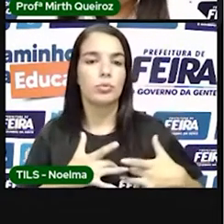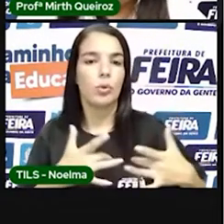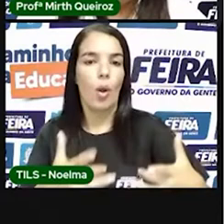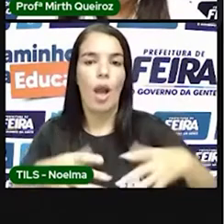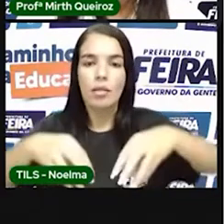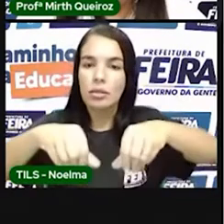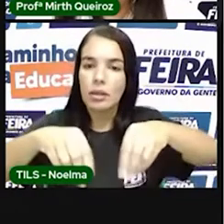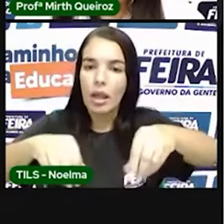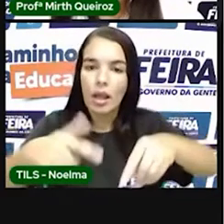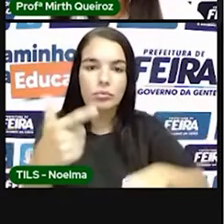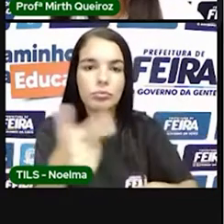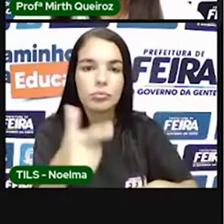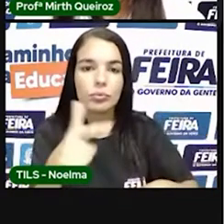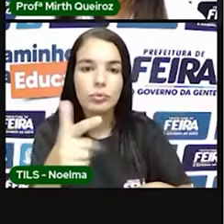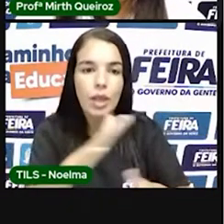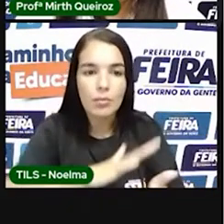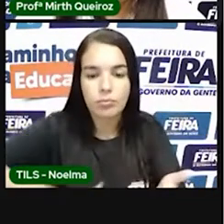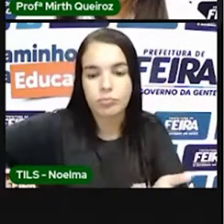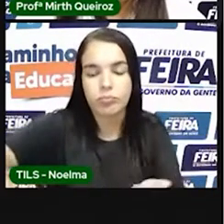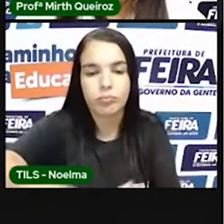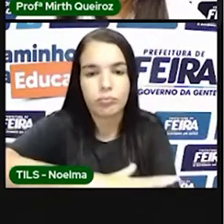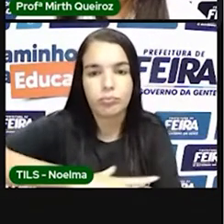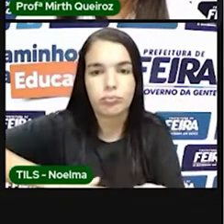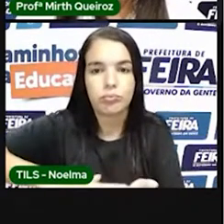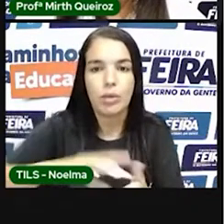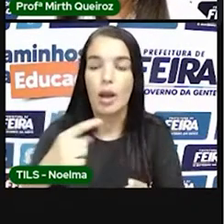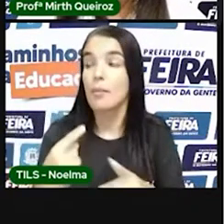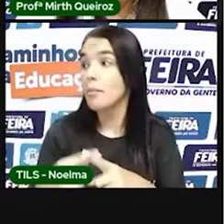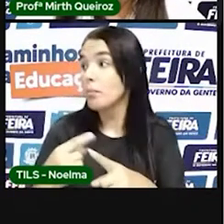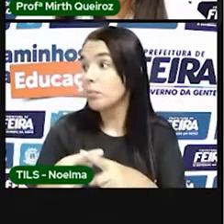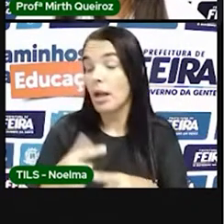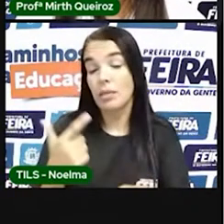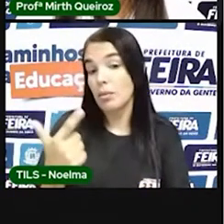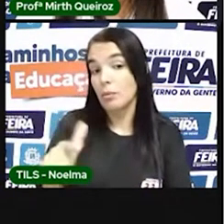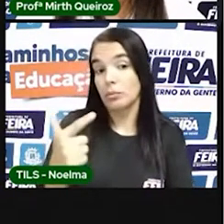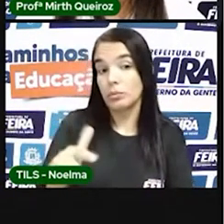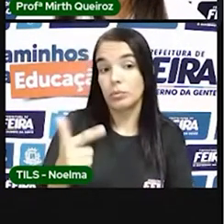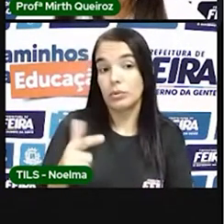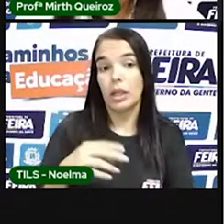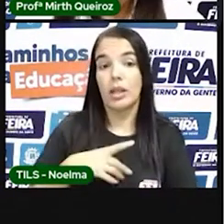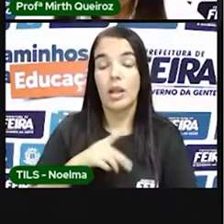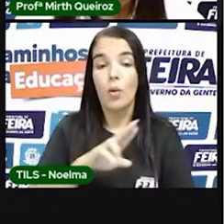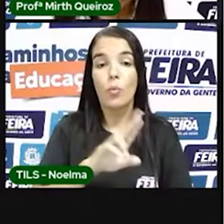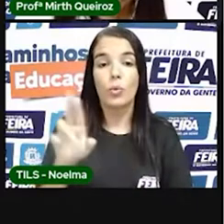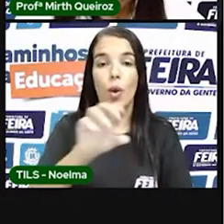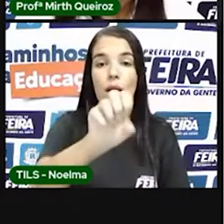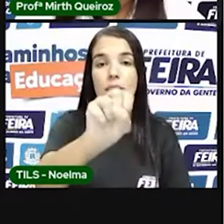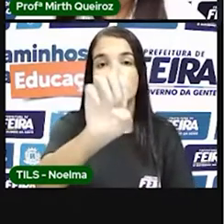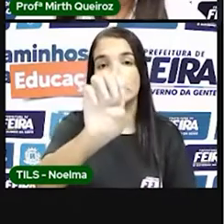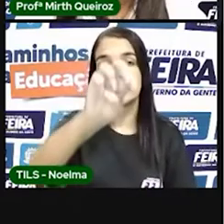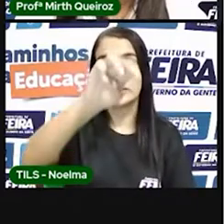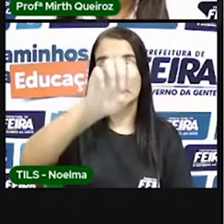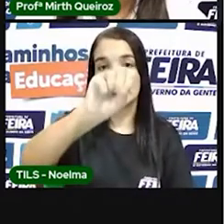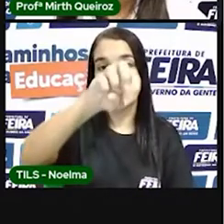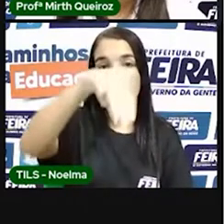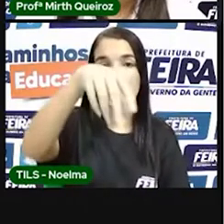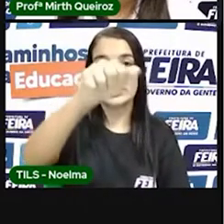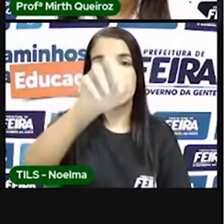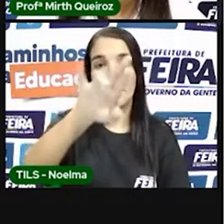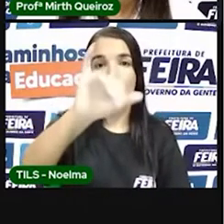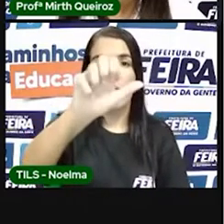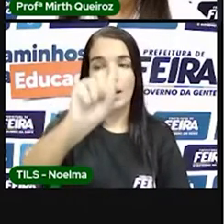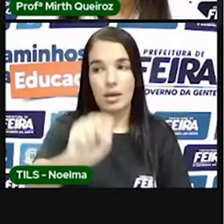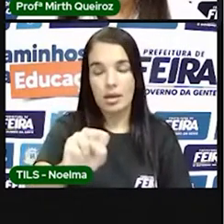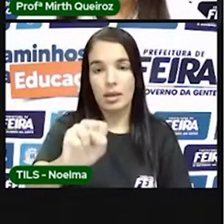terras que não eram cultivadas, a esse tipo de atividade, dava-se o nome de Sés Marias, e usar